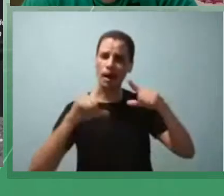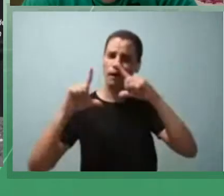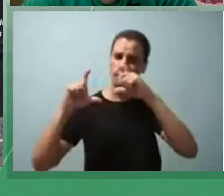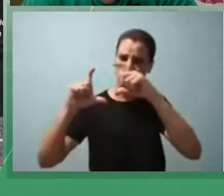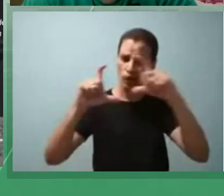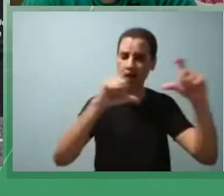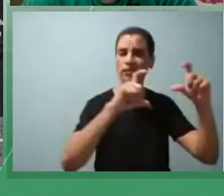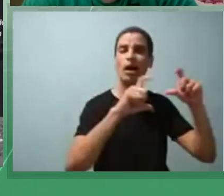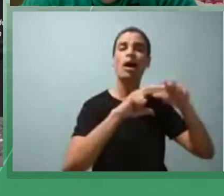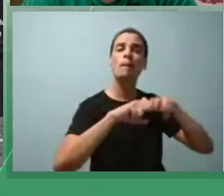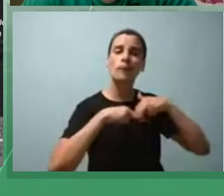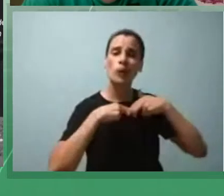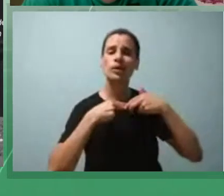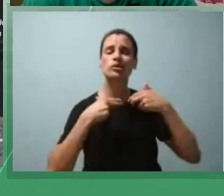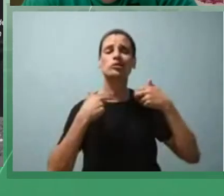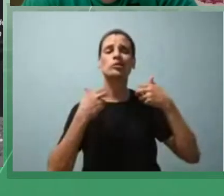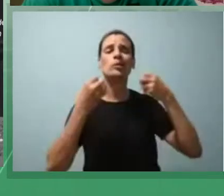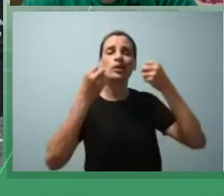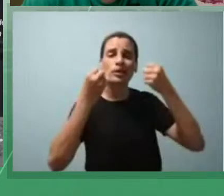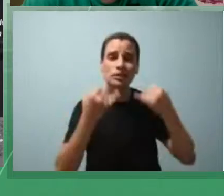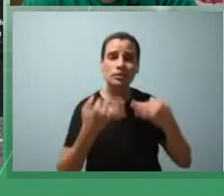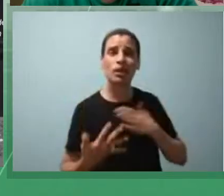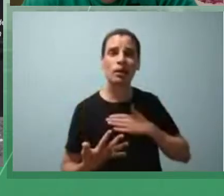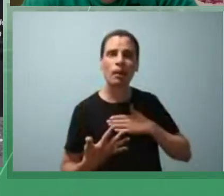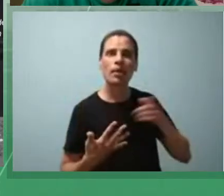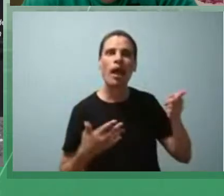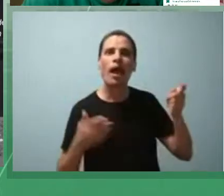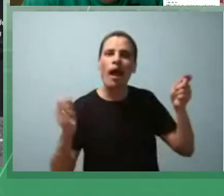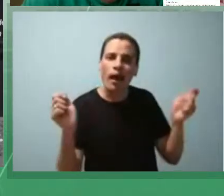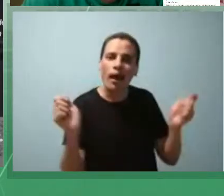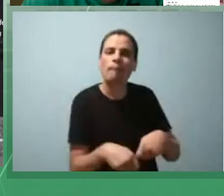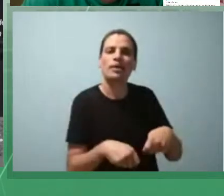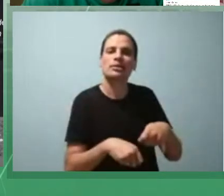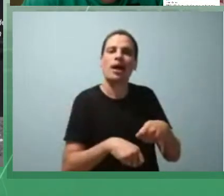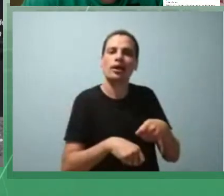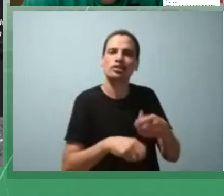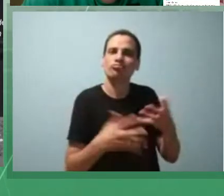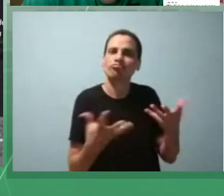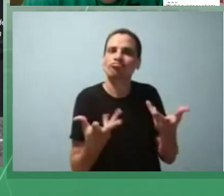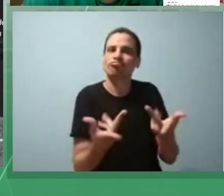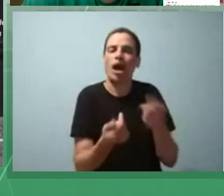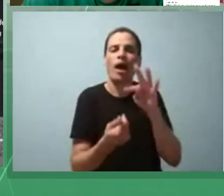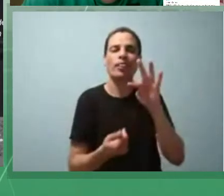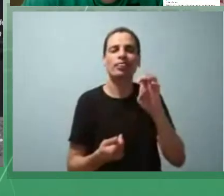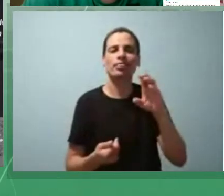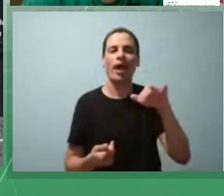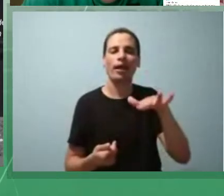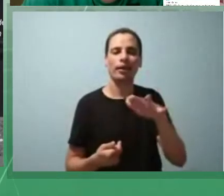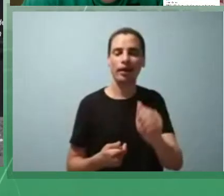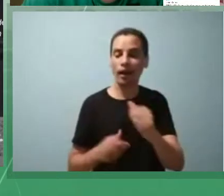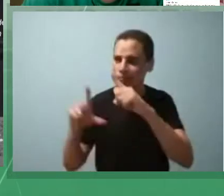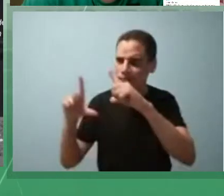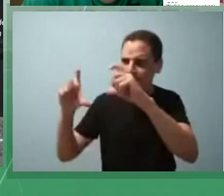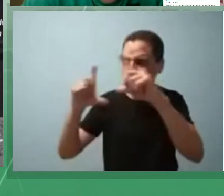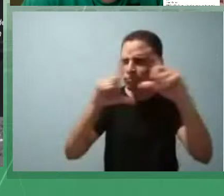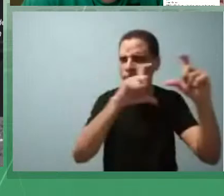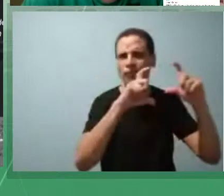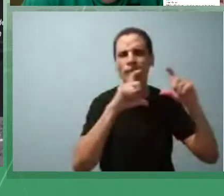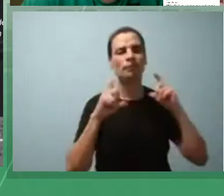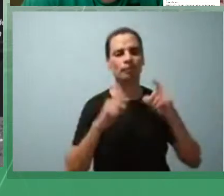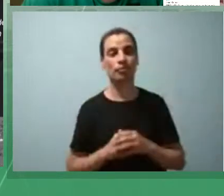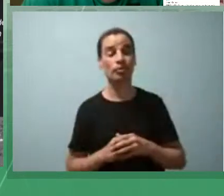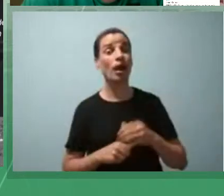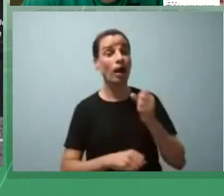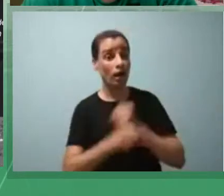explica a capacidade técnica dele enquanto fotógrafo né continuando em 68 ele foi